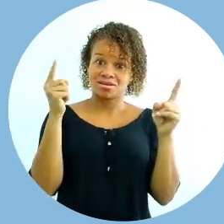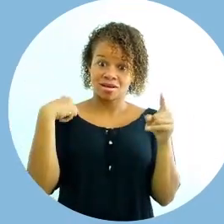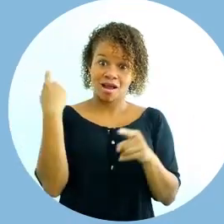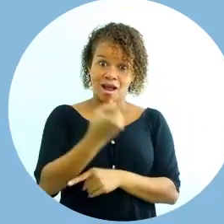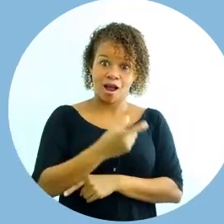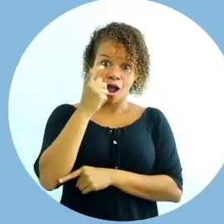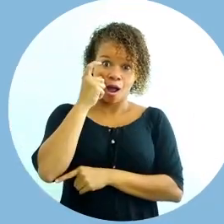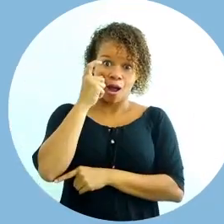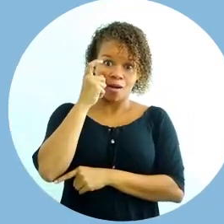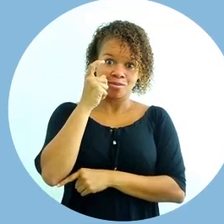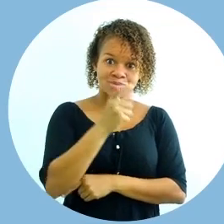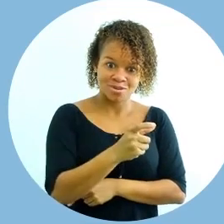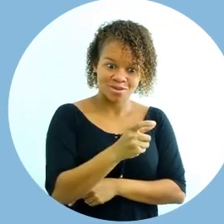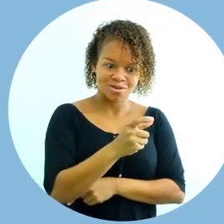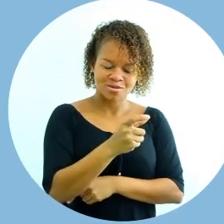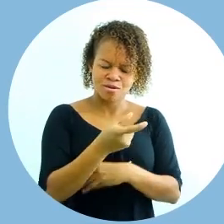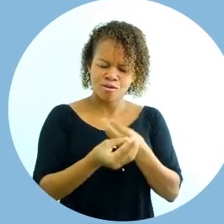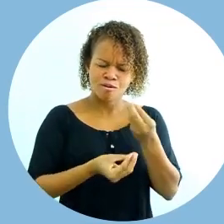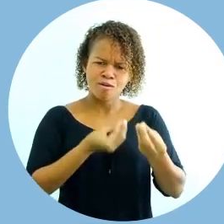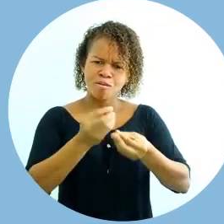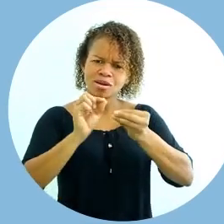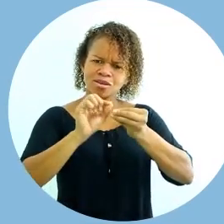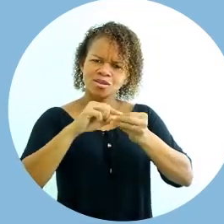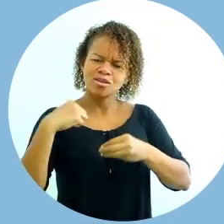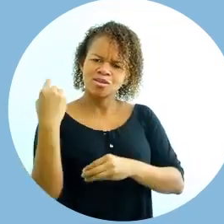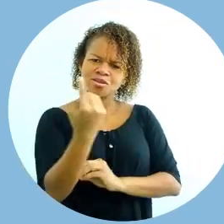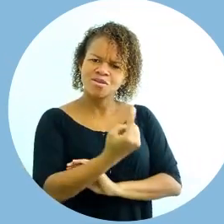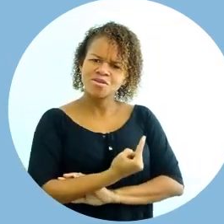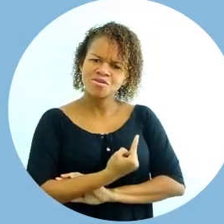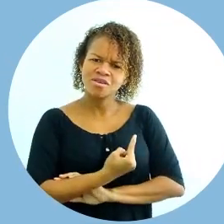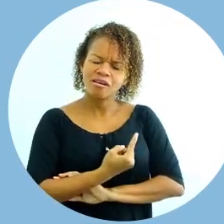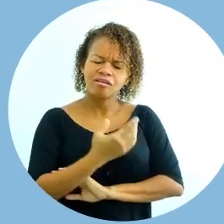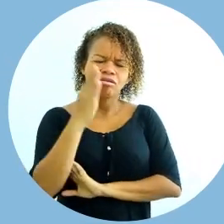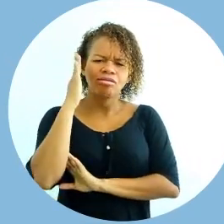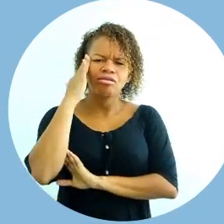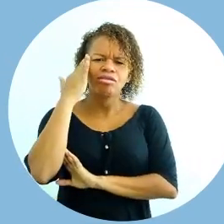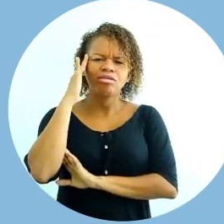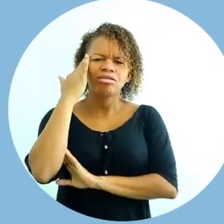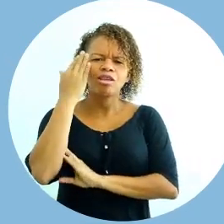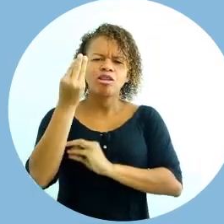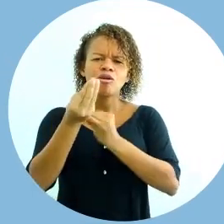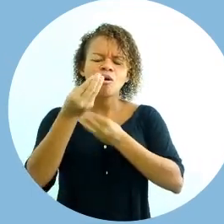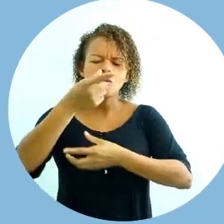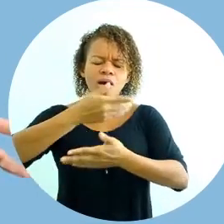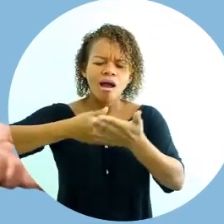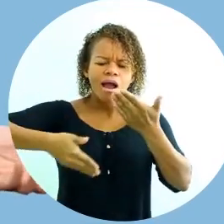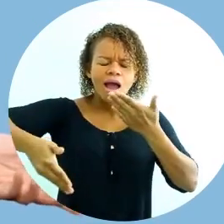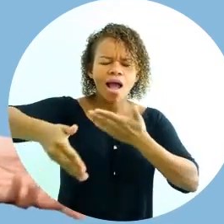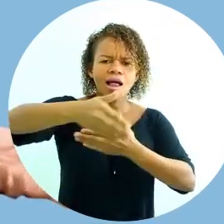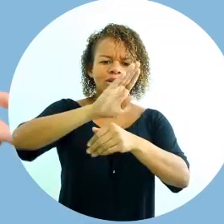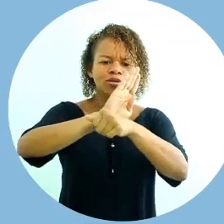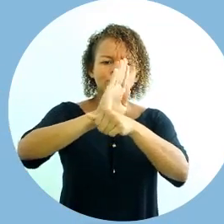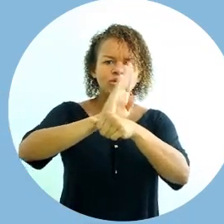se a gente observar, como é que a gente vai entender como a relação do vídeo tem